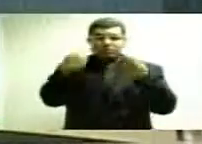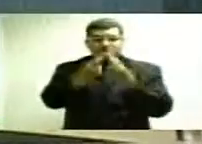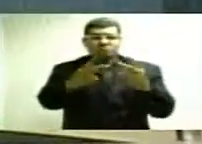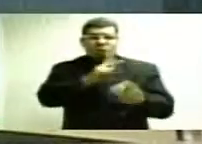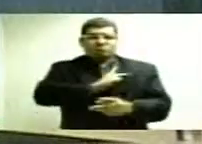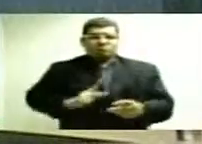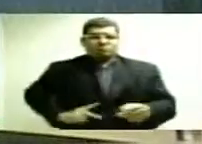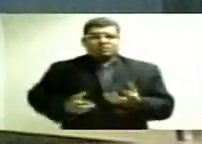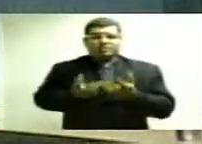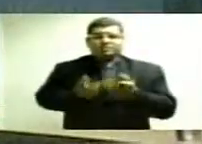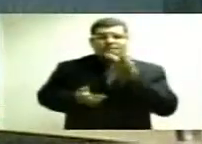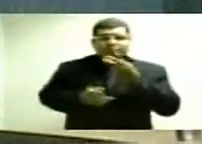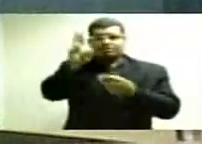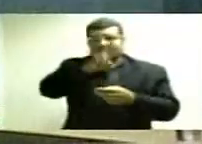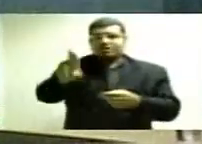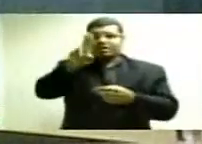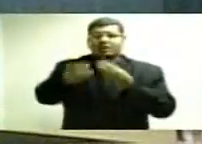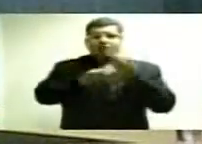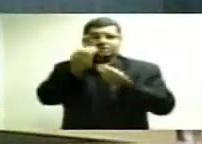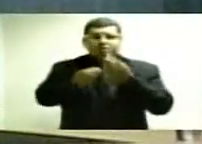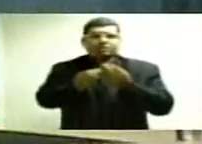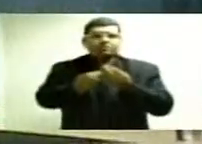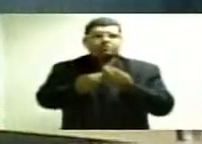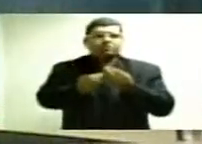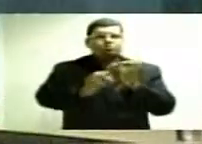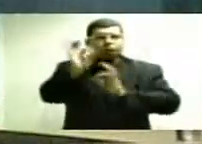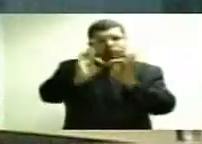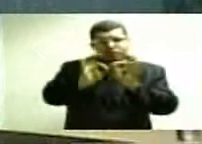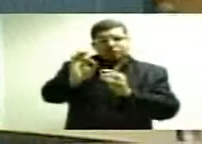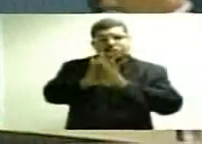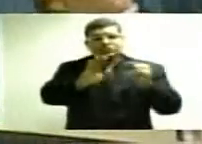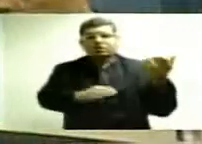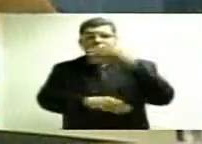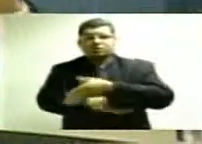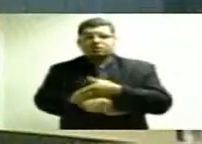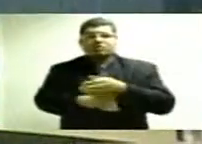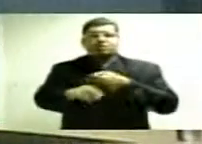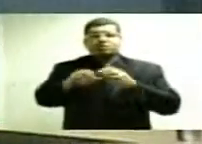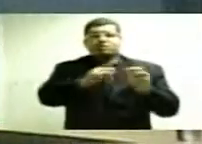Presidente, para, utilizando como mote um projeto de lei encaminhado